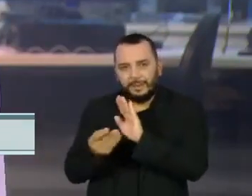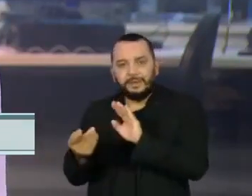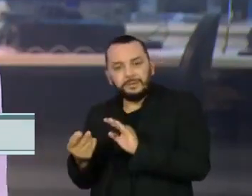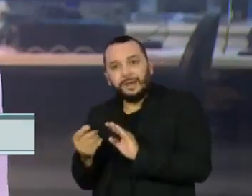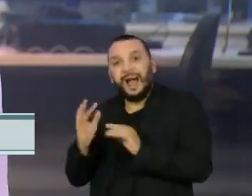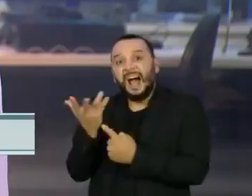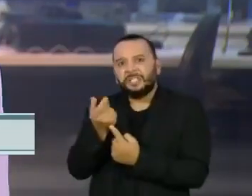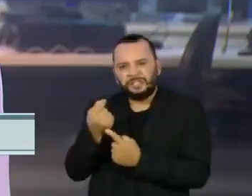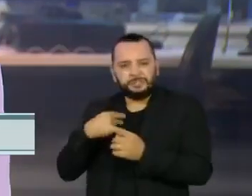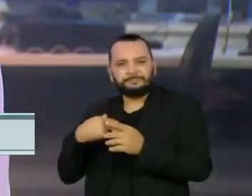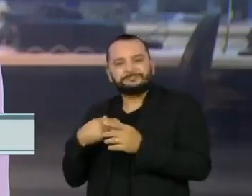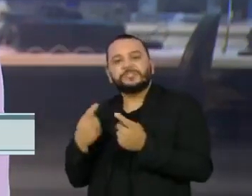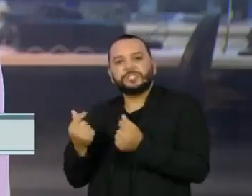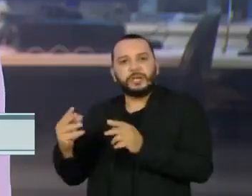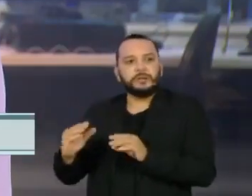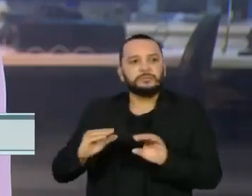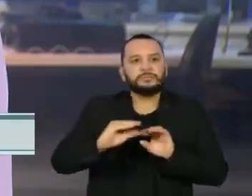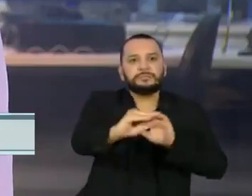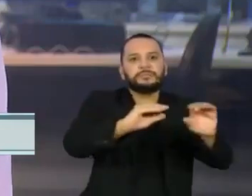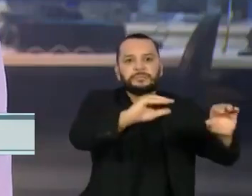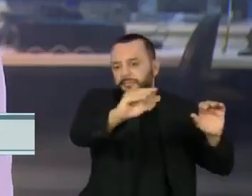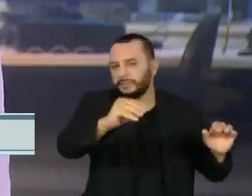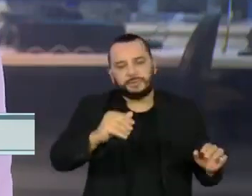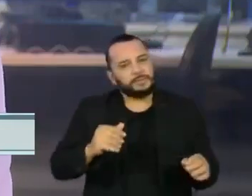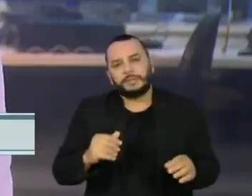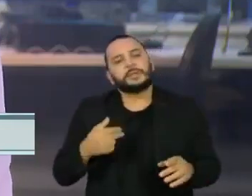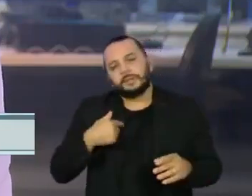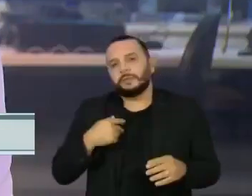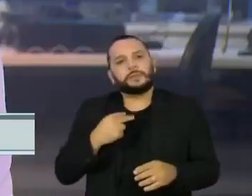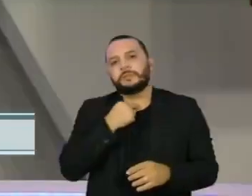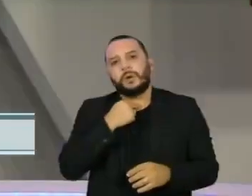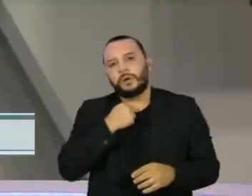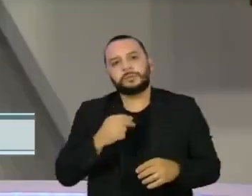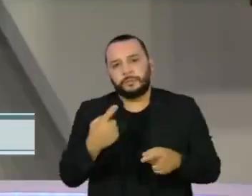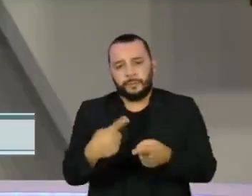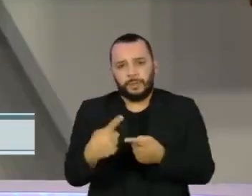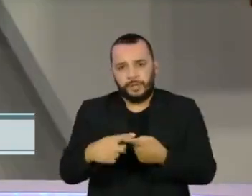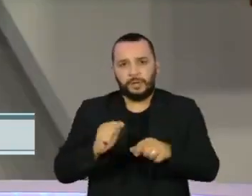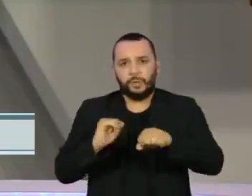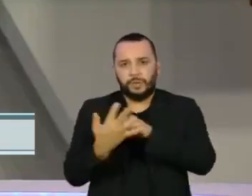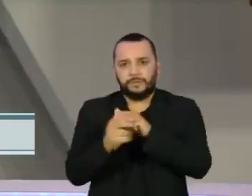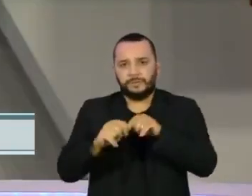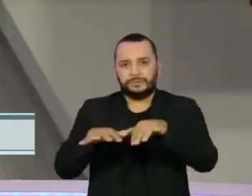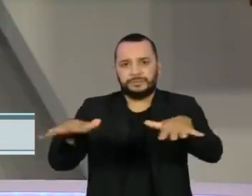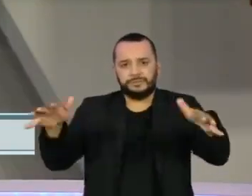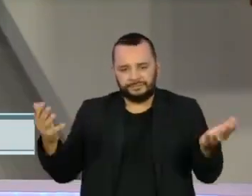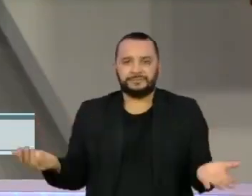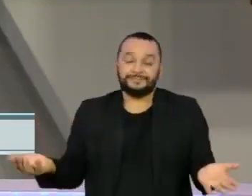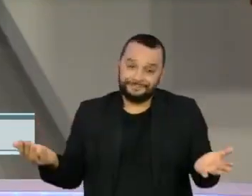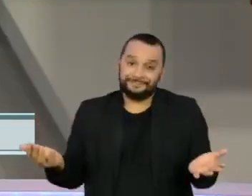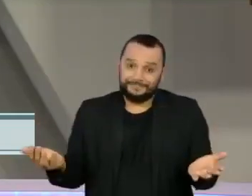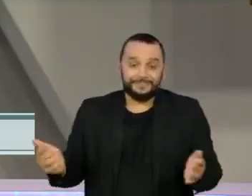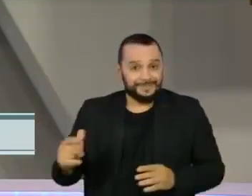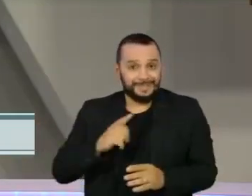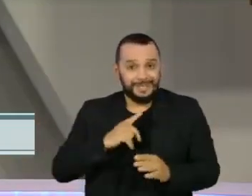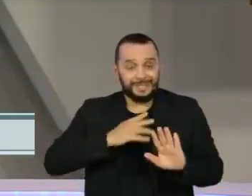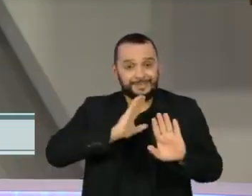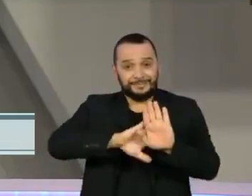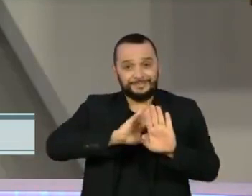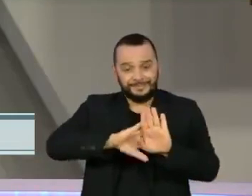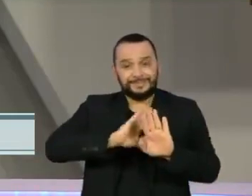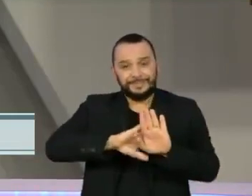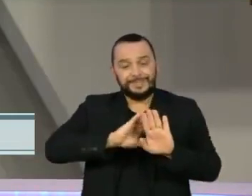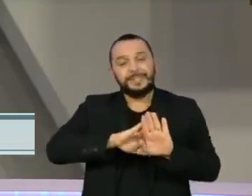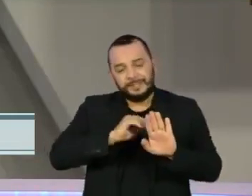estados com alguma medida de restrição de locomoção por conta da Covid-19. As decisões impulsionadas pela ala ideológica do